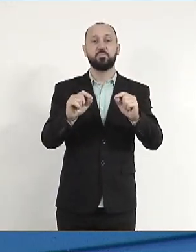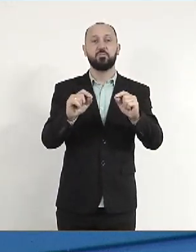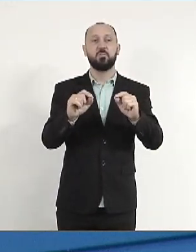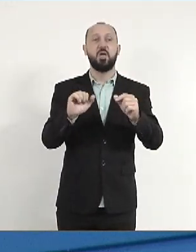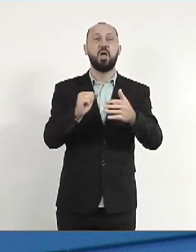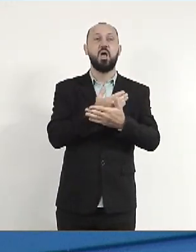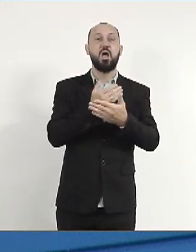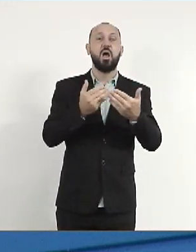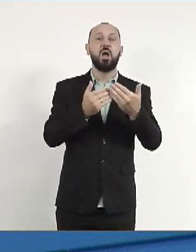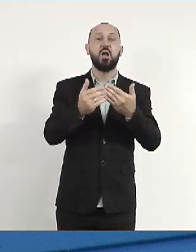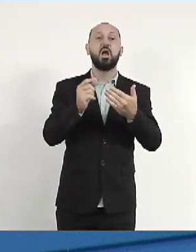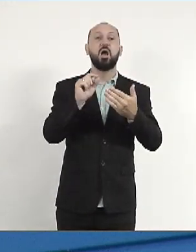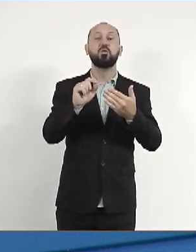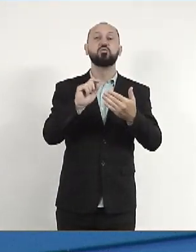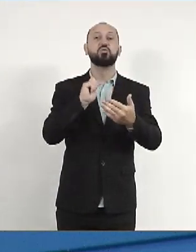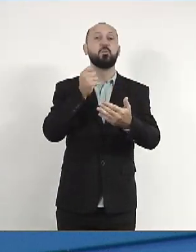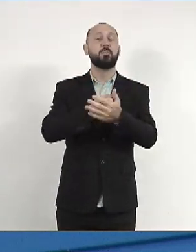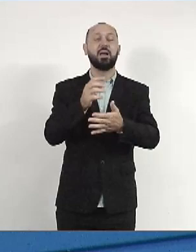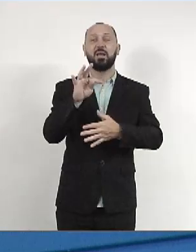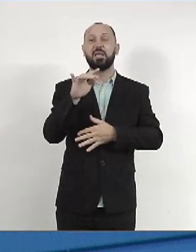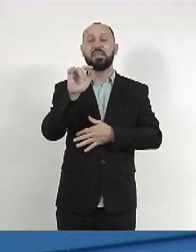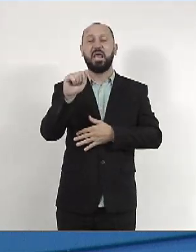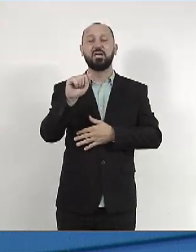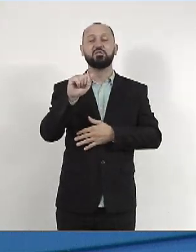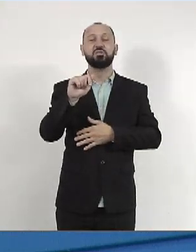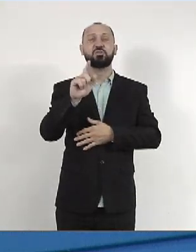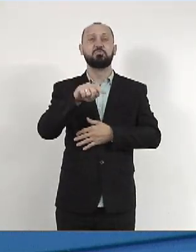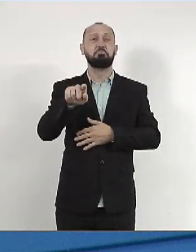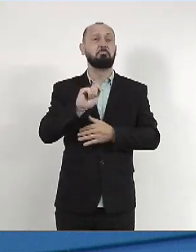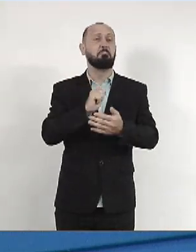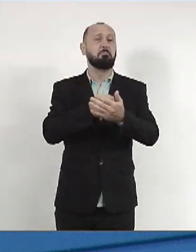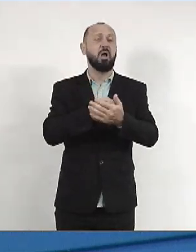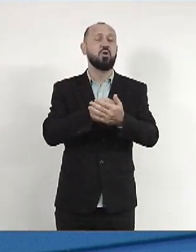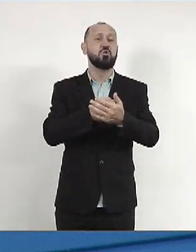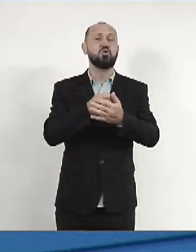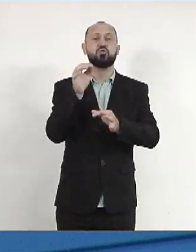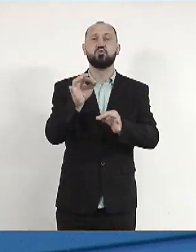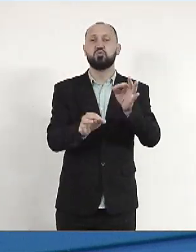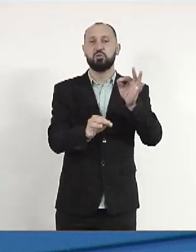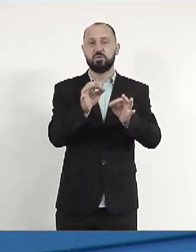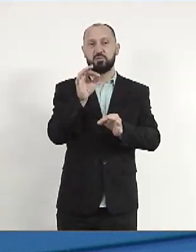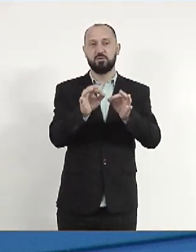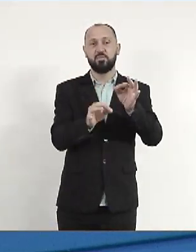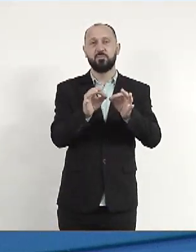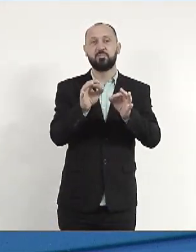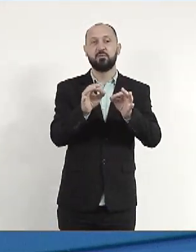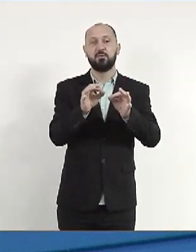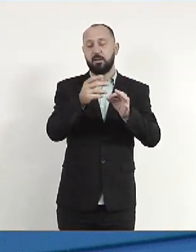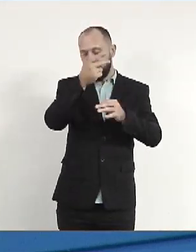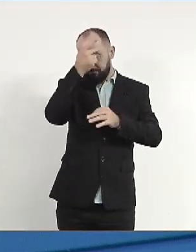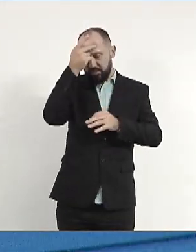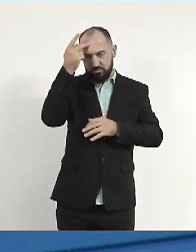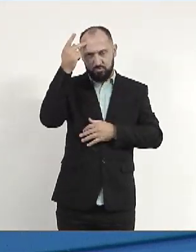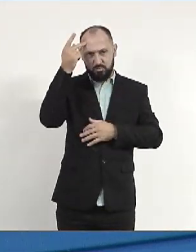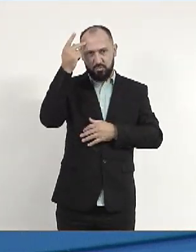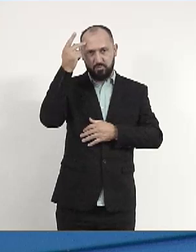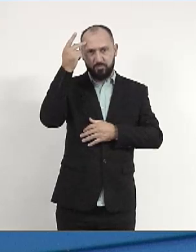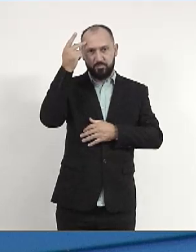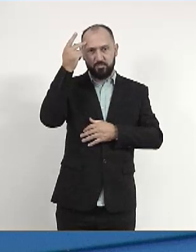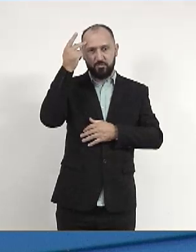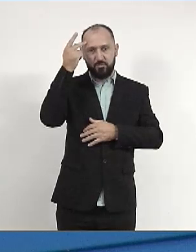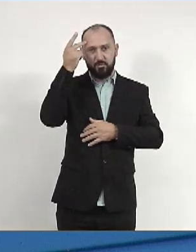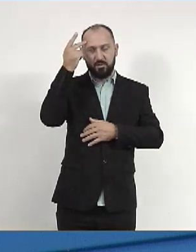a causa de isenção de taxas de custos judiciais para portadores de